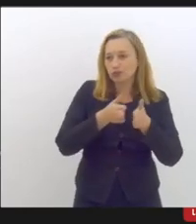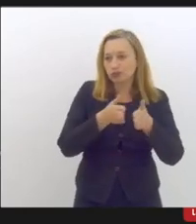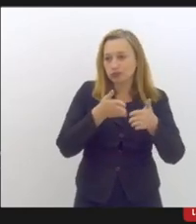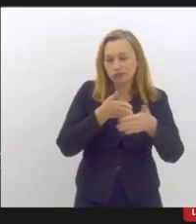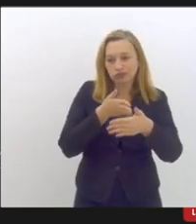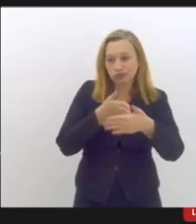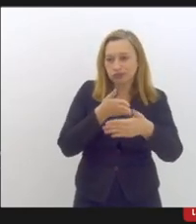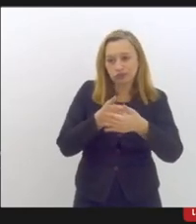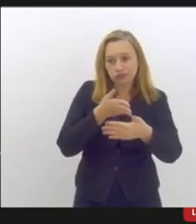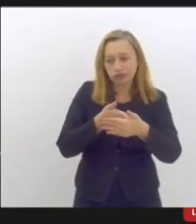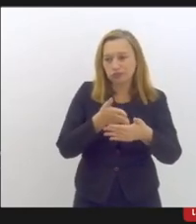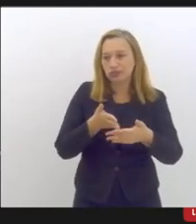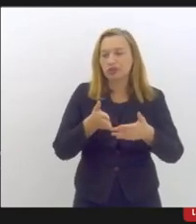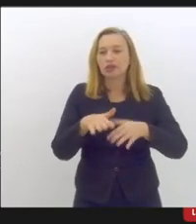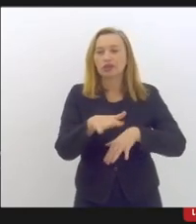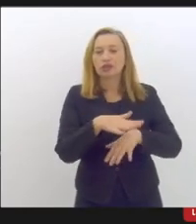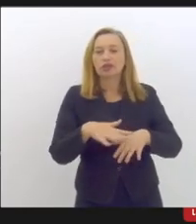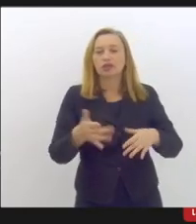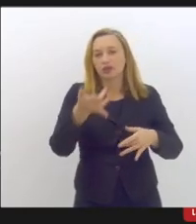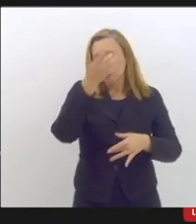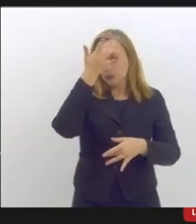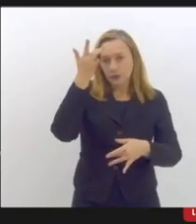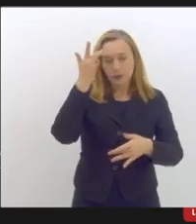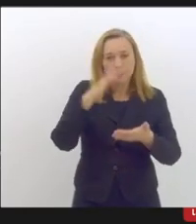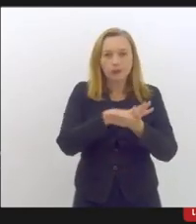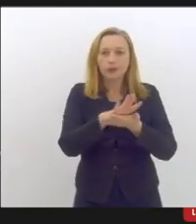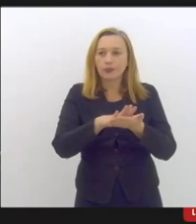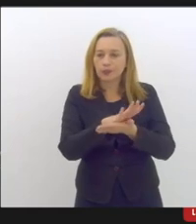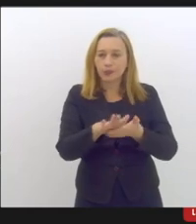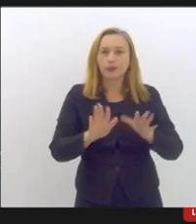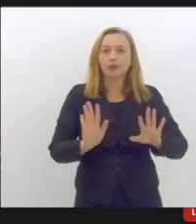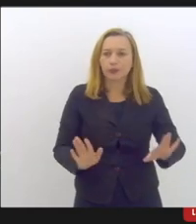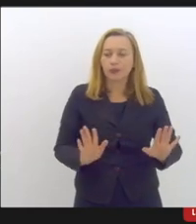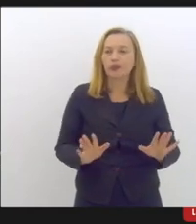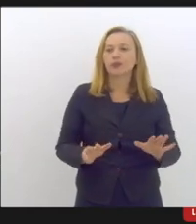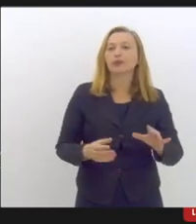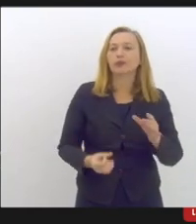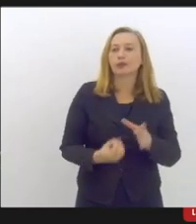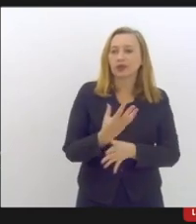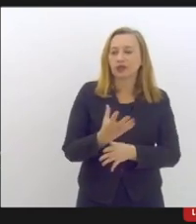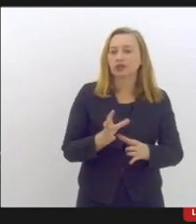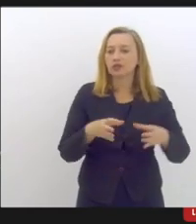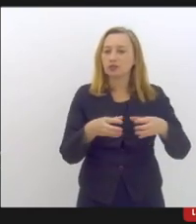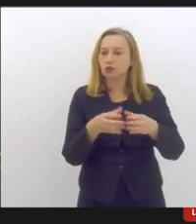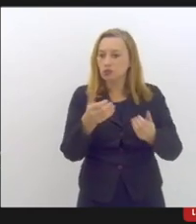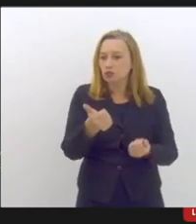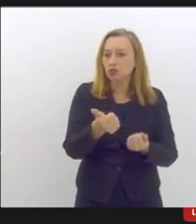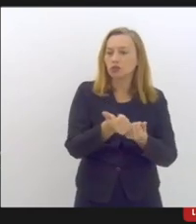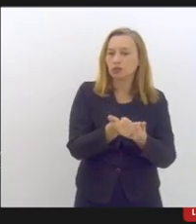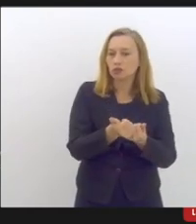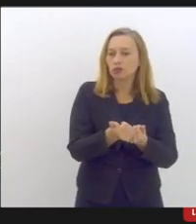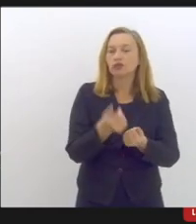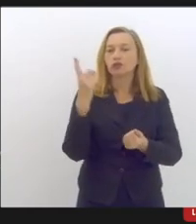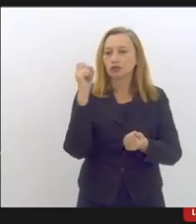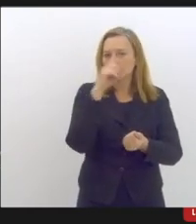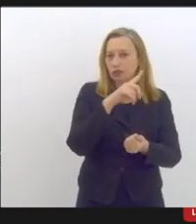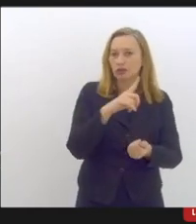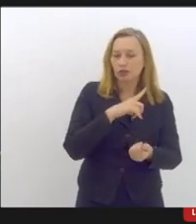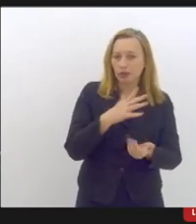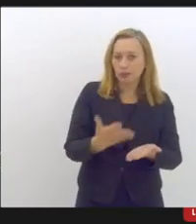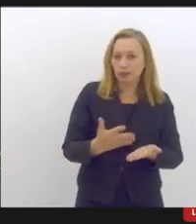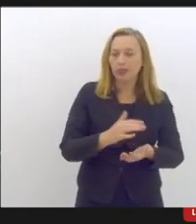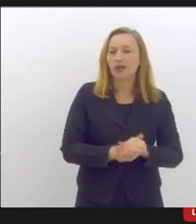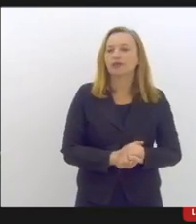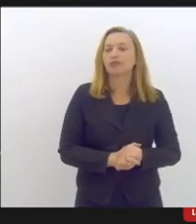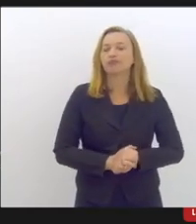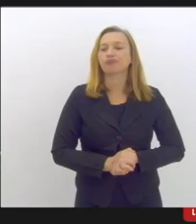saúde mental os serviços de atenção primária a tempo da gente fazer uma construção de rede que evite algo mais difícil né acho que isso é uma